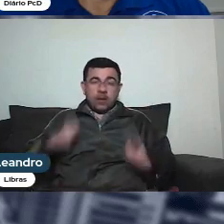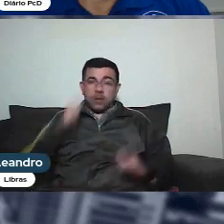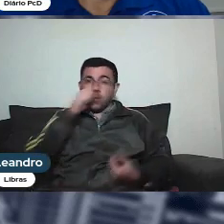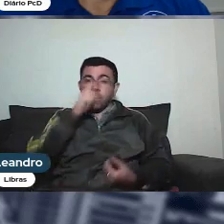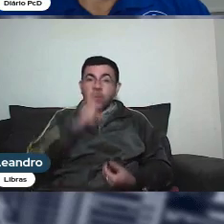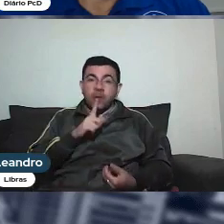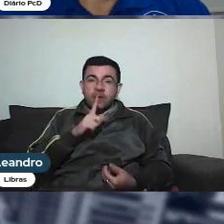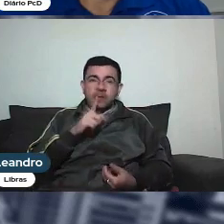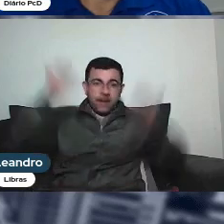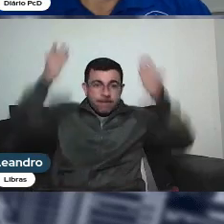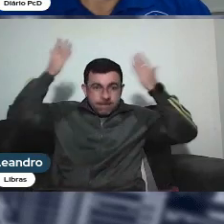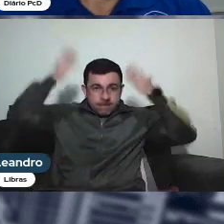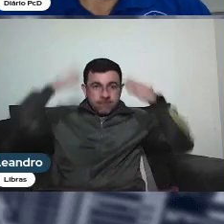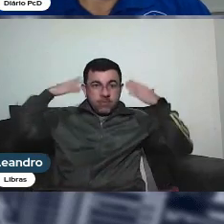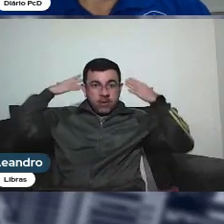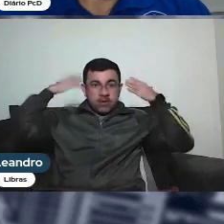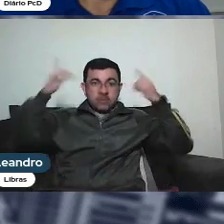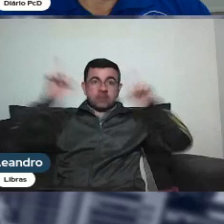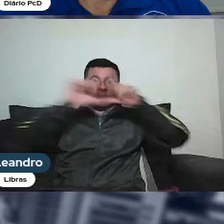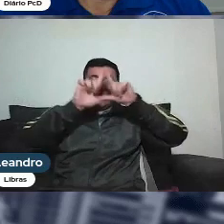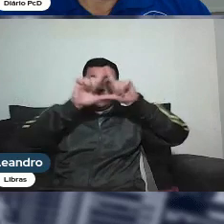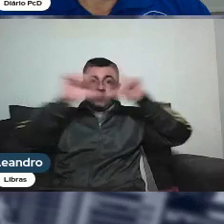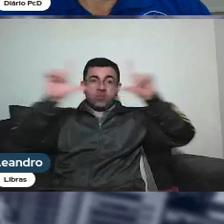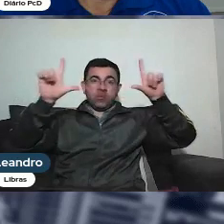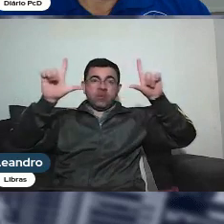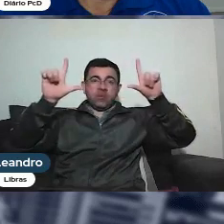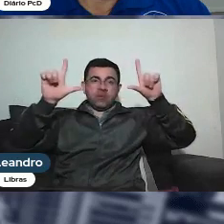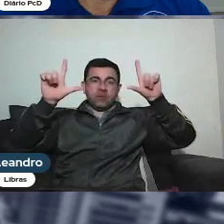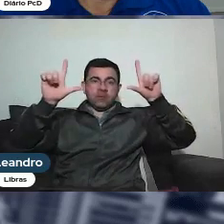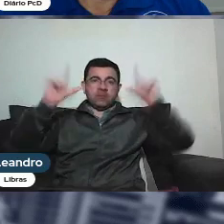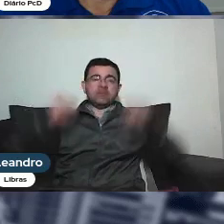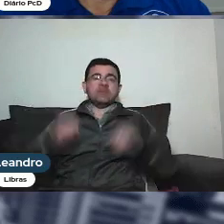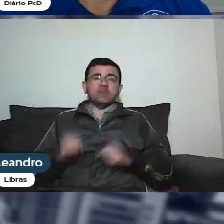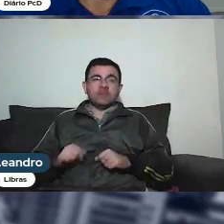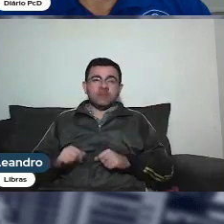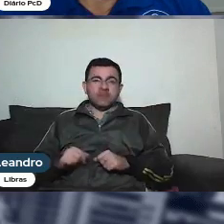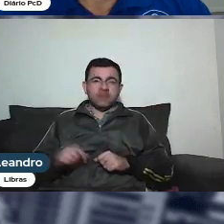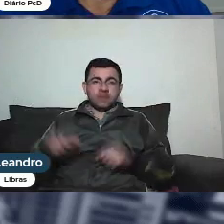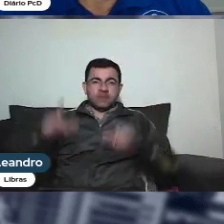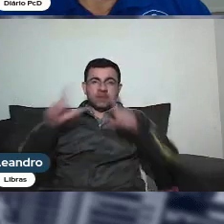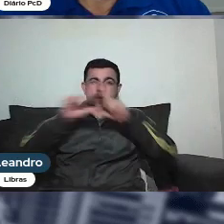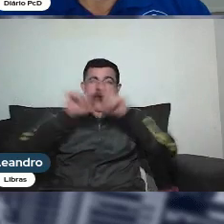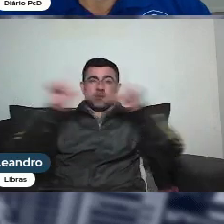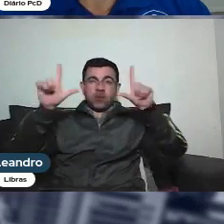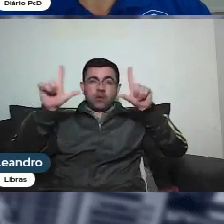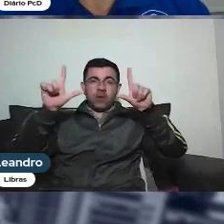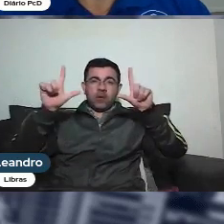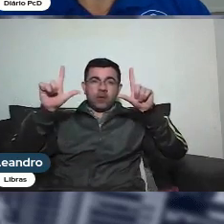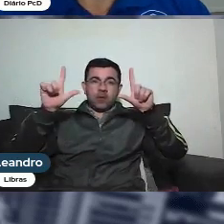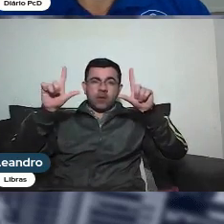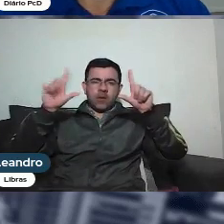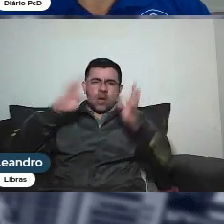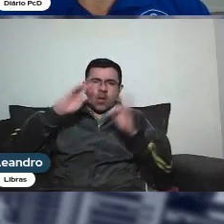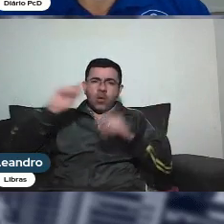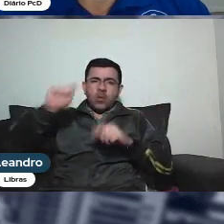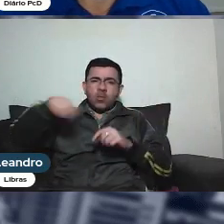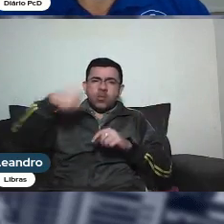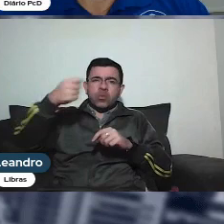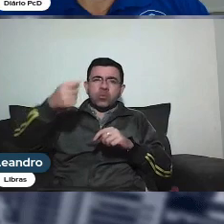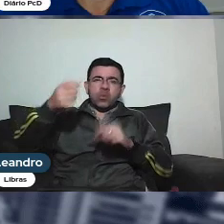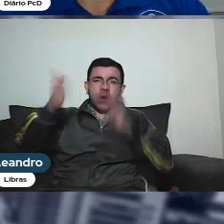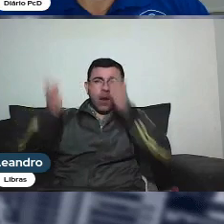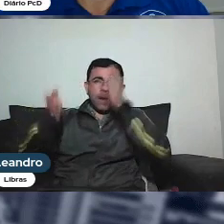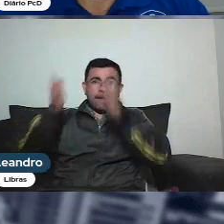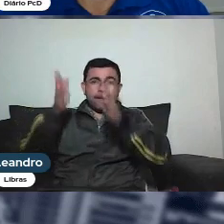fundo, eu tenho um painel branco com o mapa Mundi, uma TV e o símbolo universal de acessibilidade